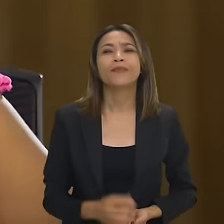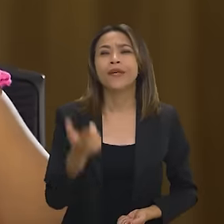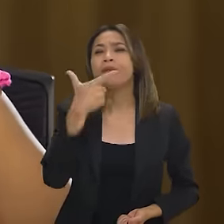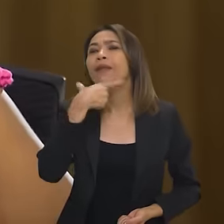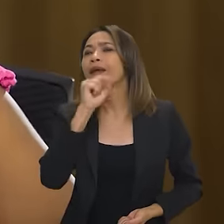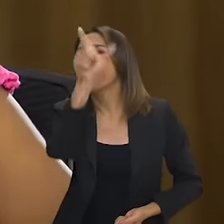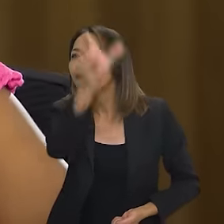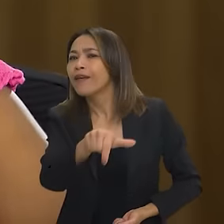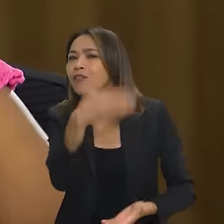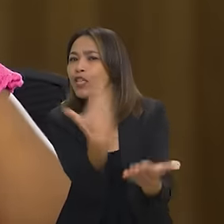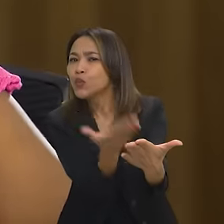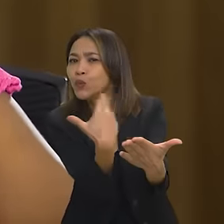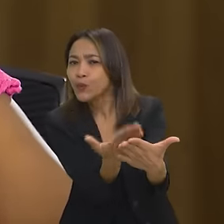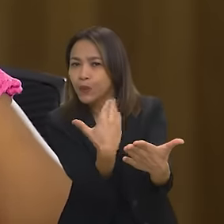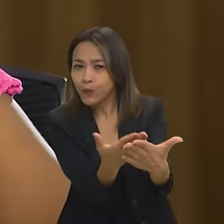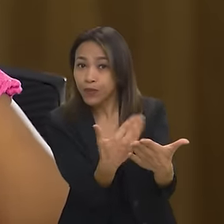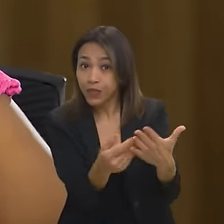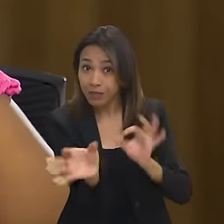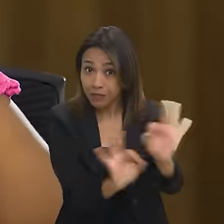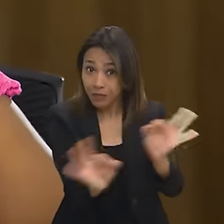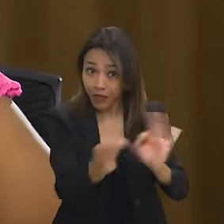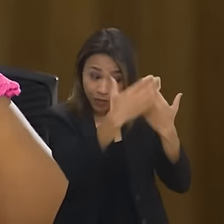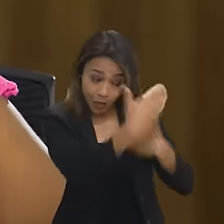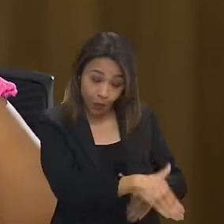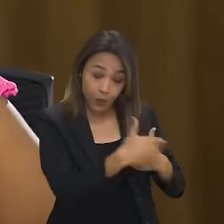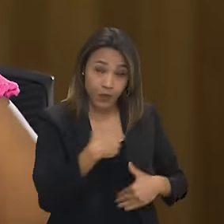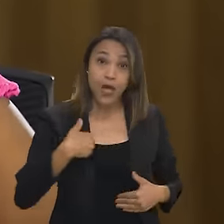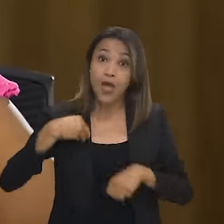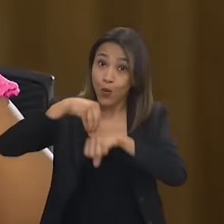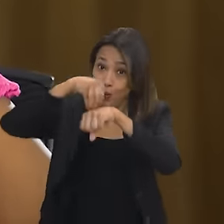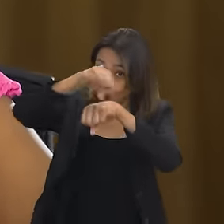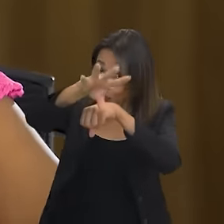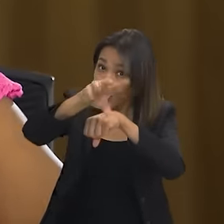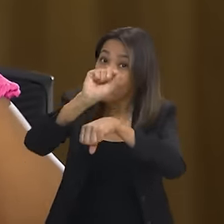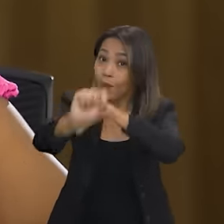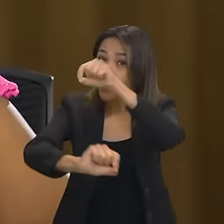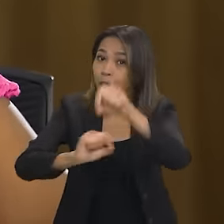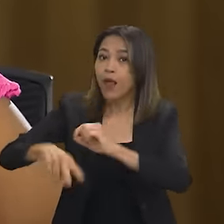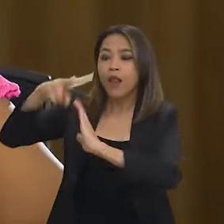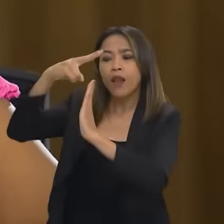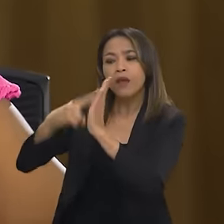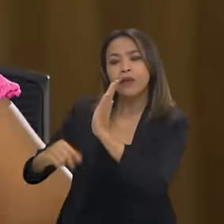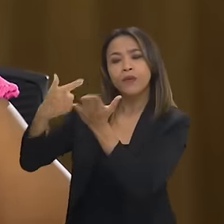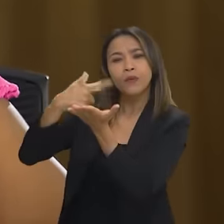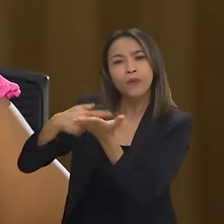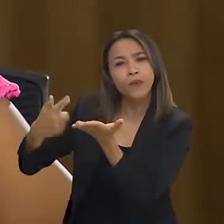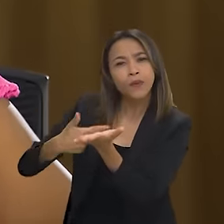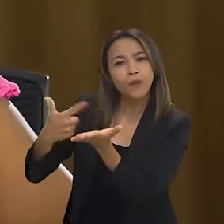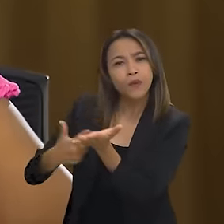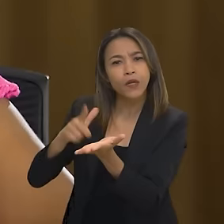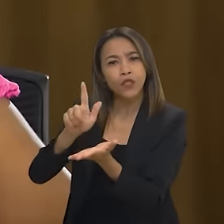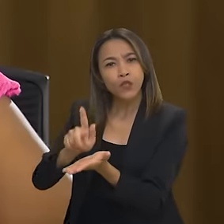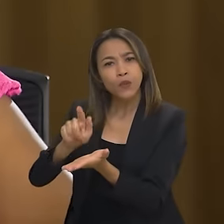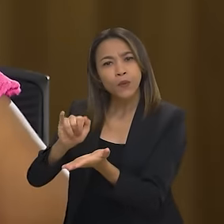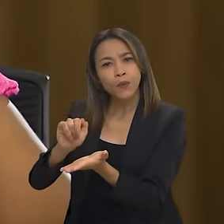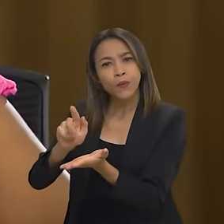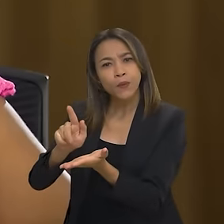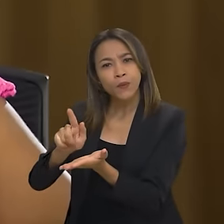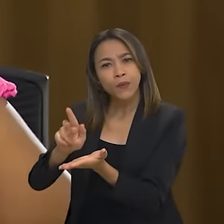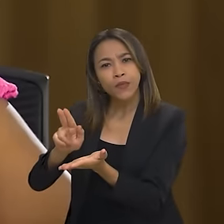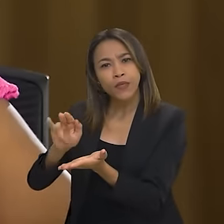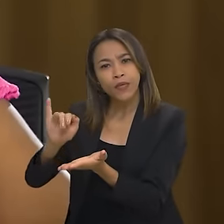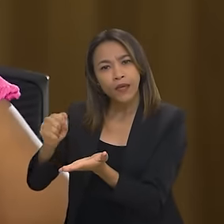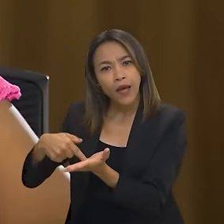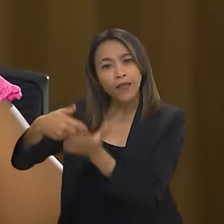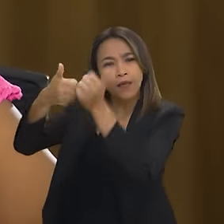Para quem está estudando no concurso nacional unificado, eu indico fortemente a leitura do Guia Referencial do Concurso Público, que lá